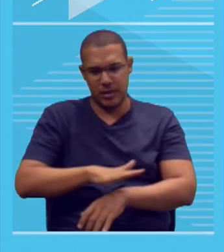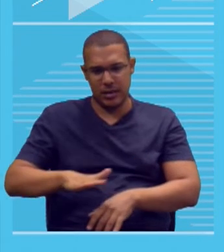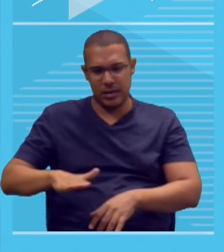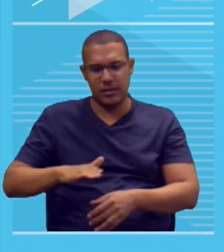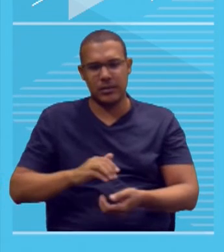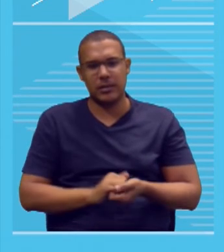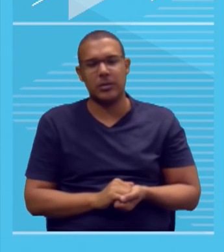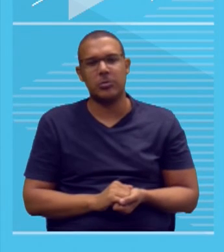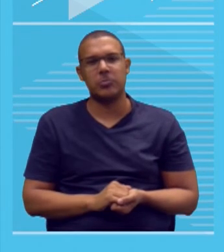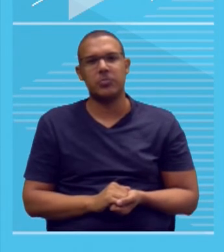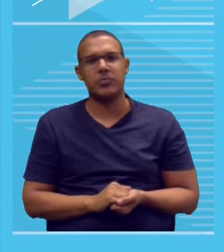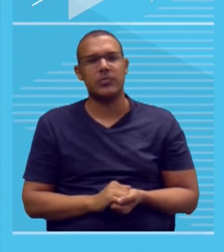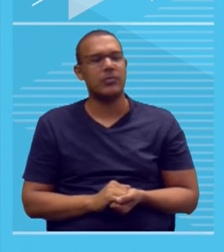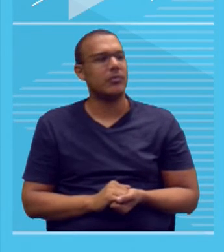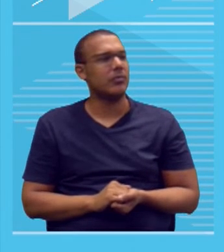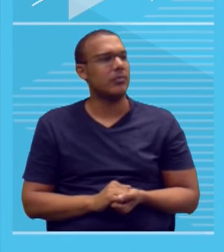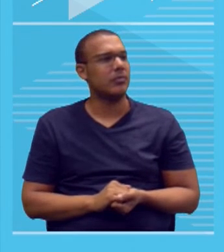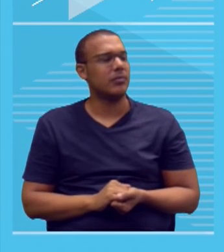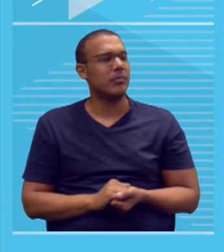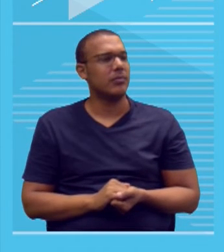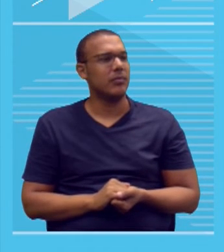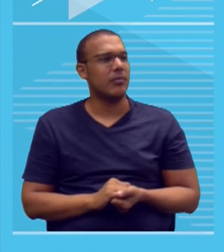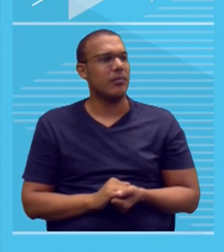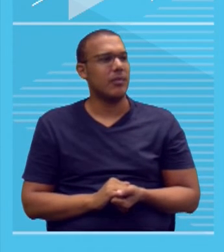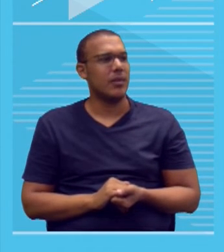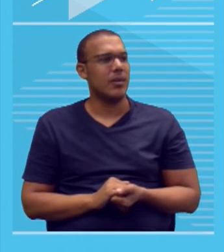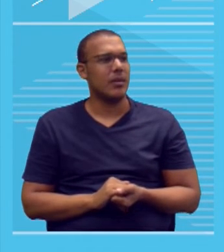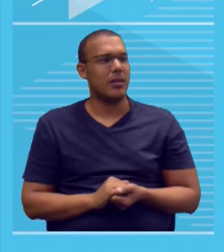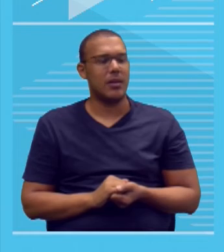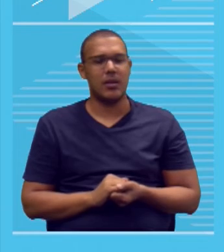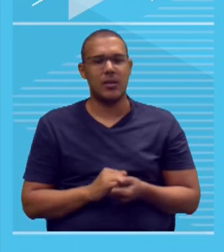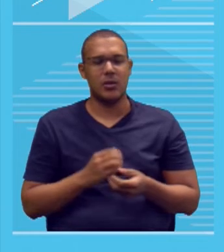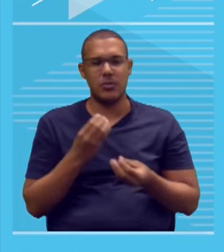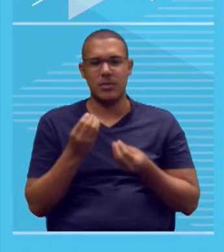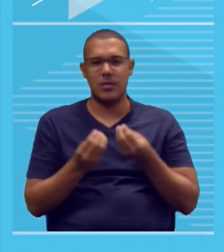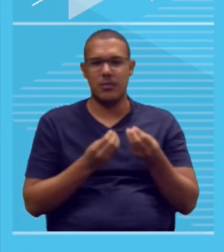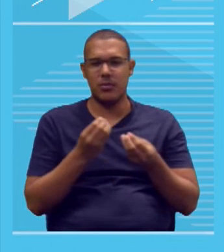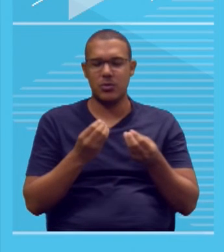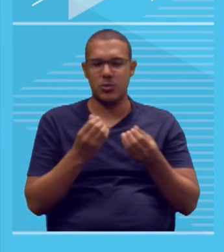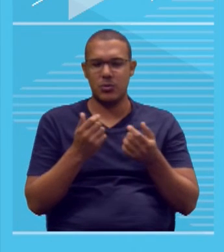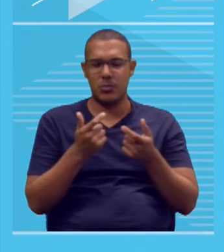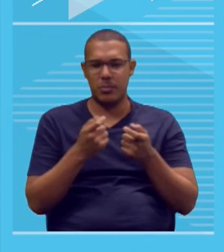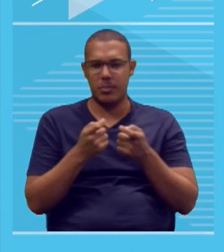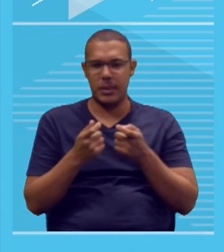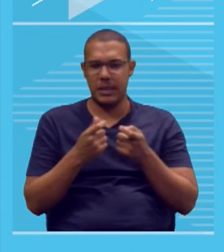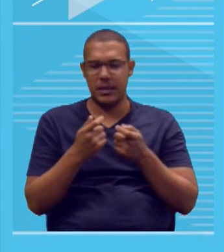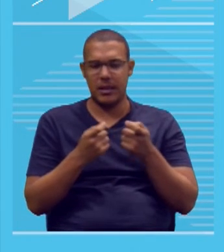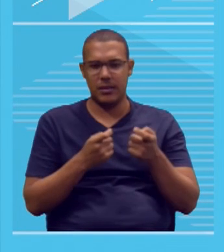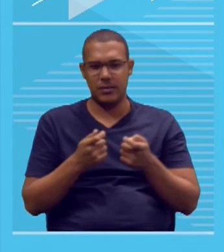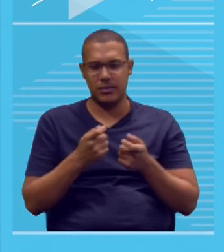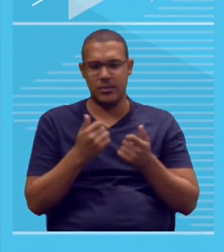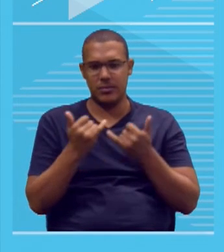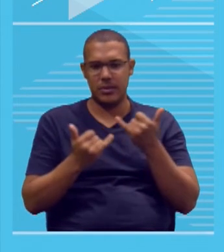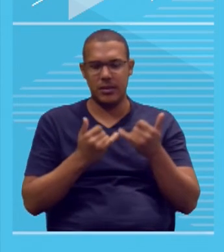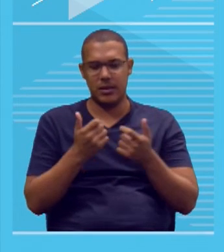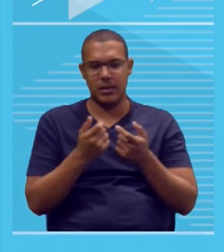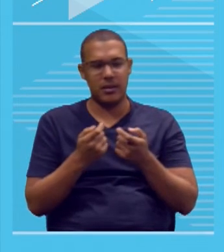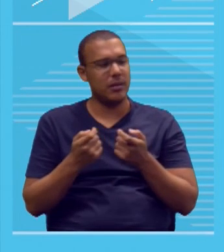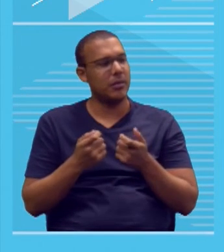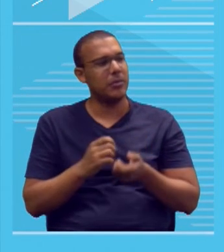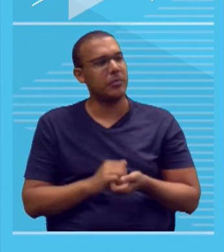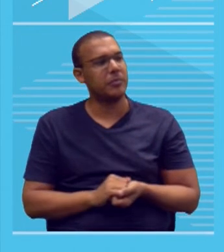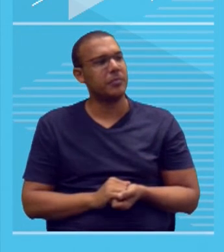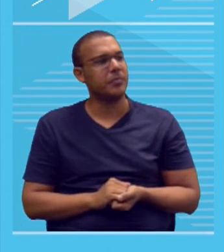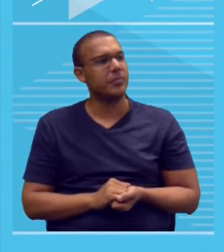sabe? Como se ele fosse... Aliás, era como se ele fosse uma espécie de joystick, tá? Então, vejam que quando a babá eletrônica